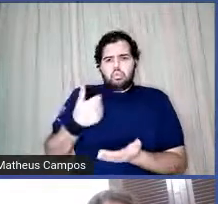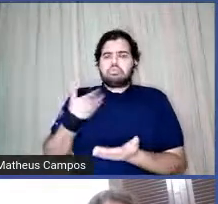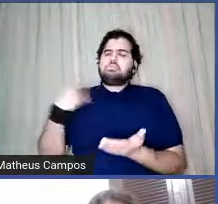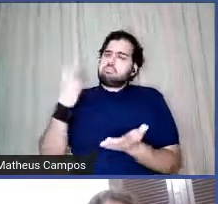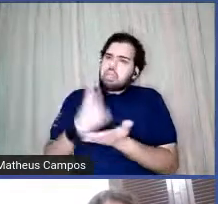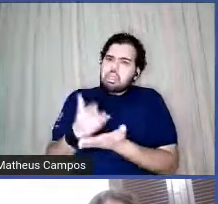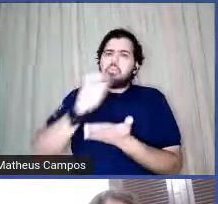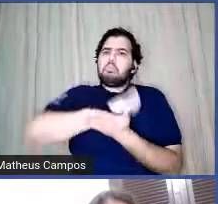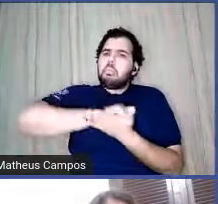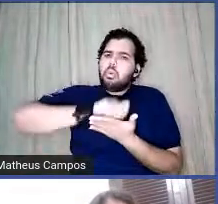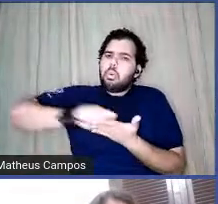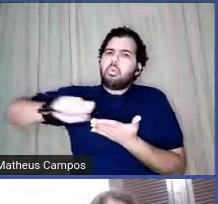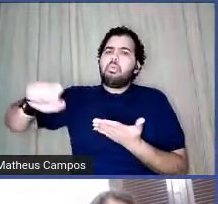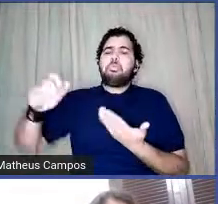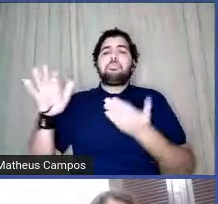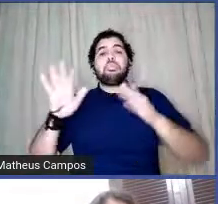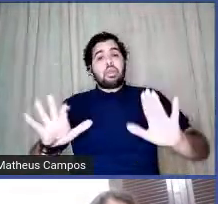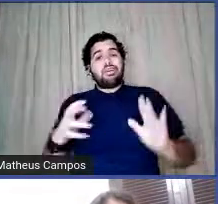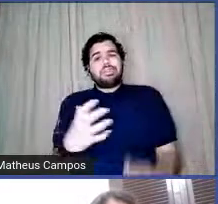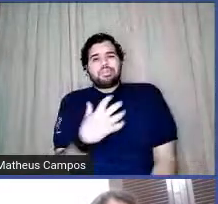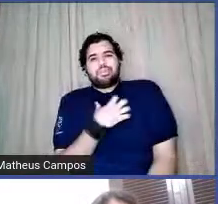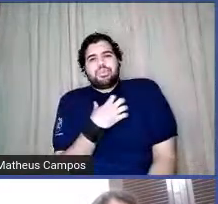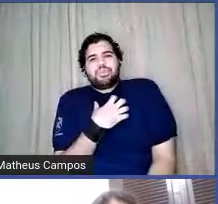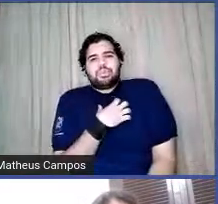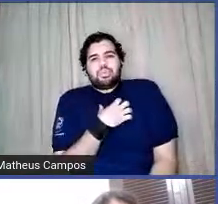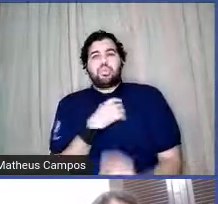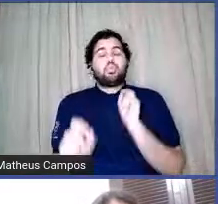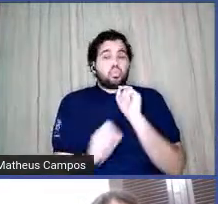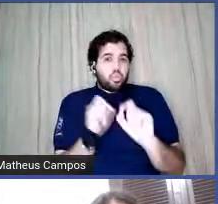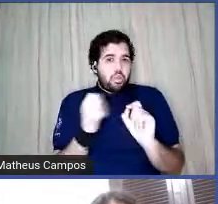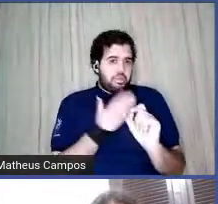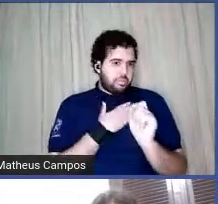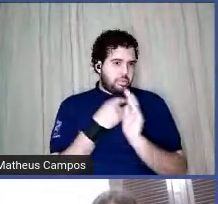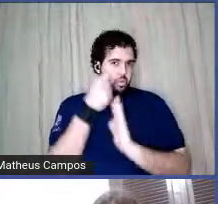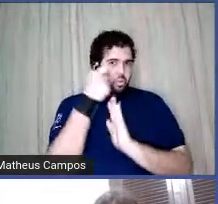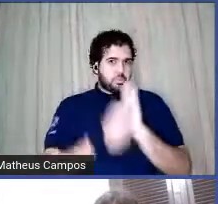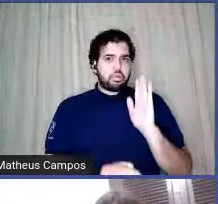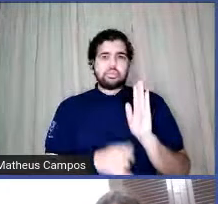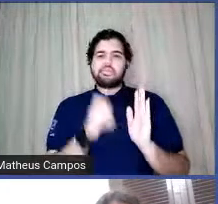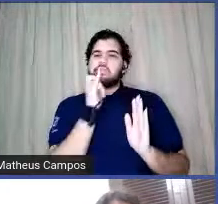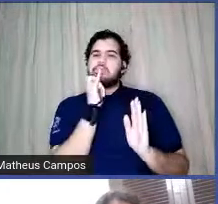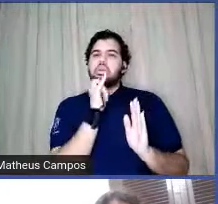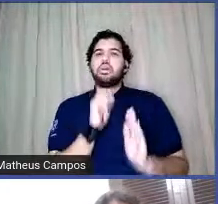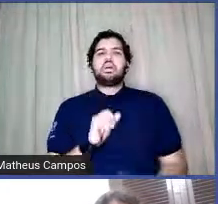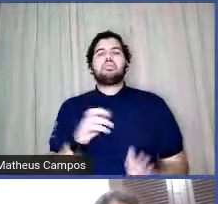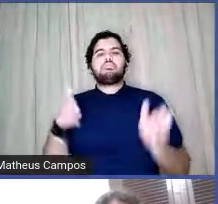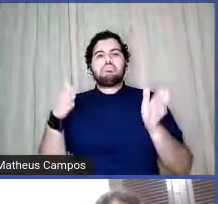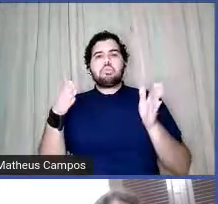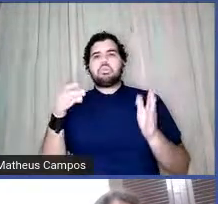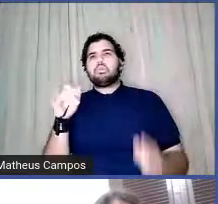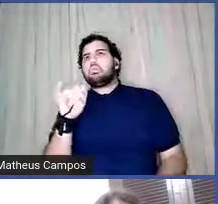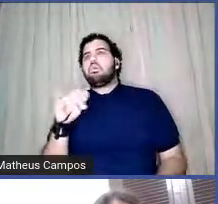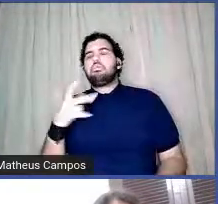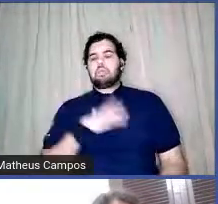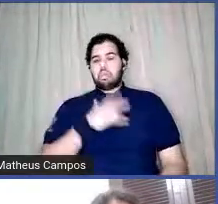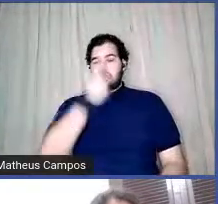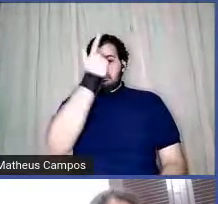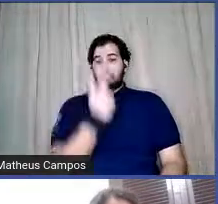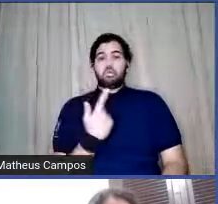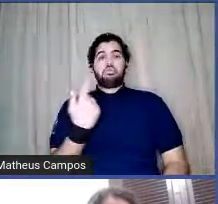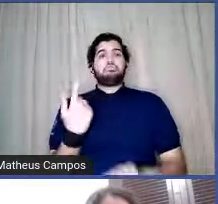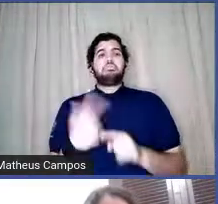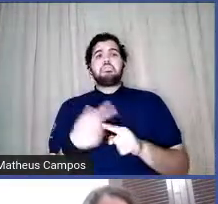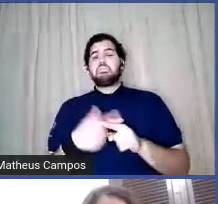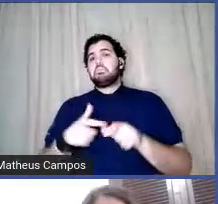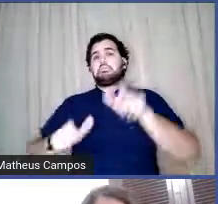só que eu sentia muito que o meu texto ele era muito subjetivo ele era muito pessoal e que ele não iria